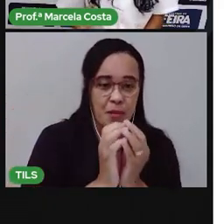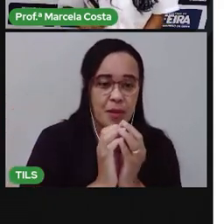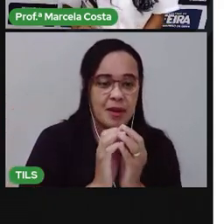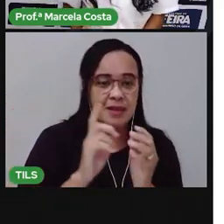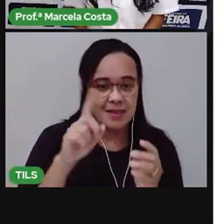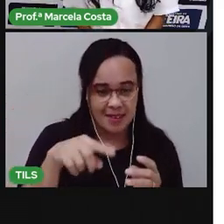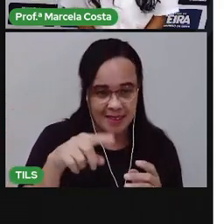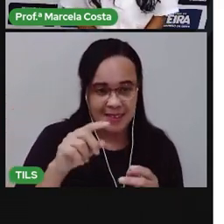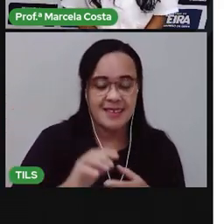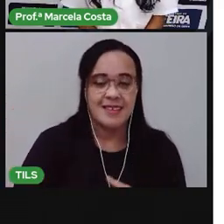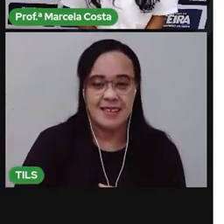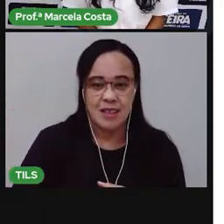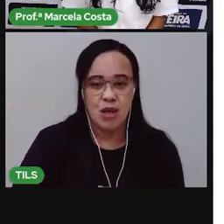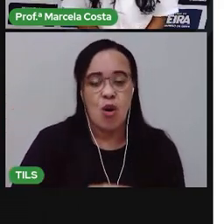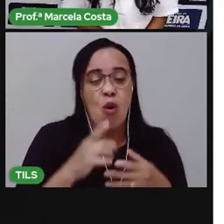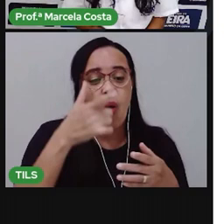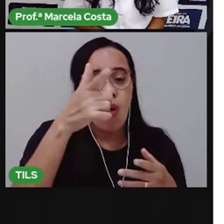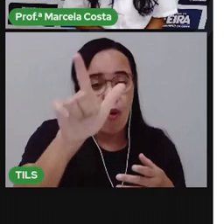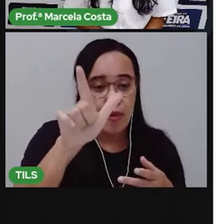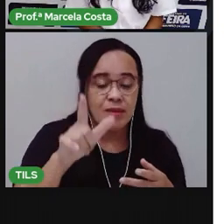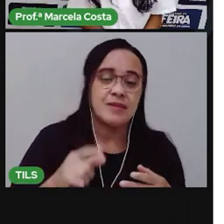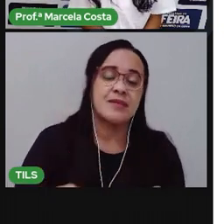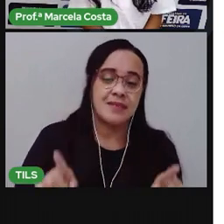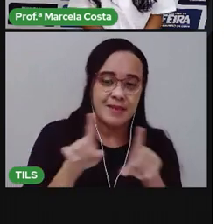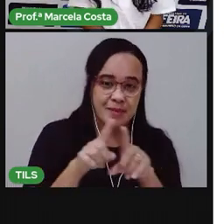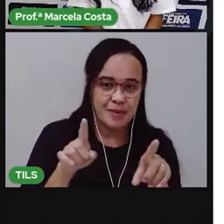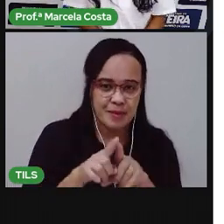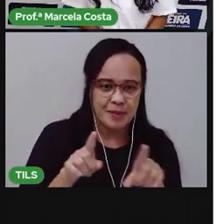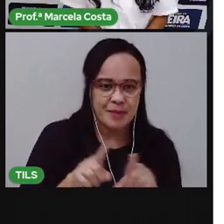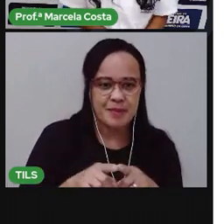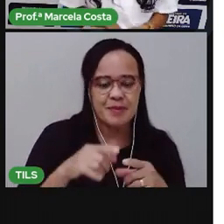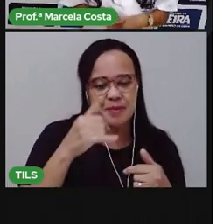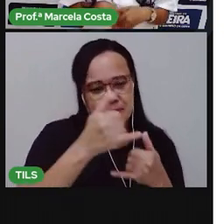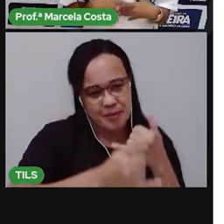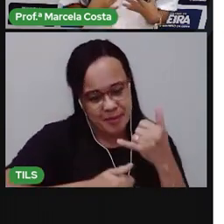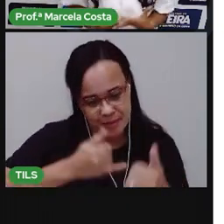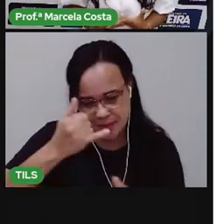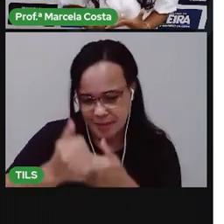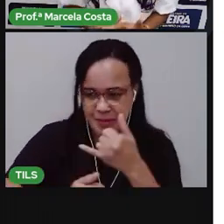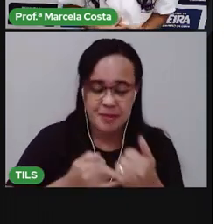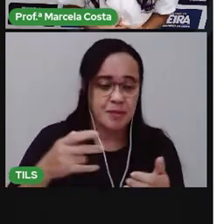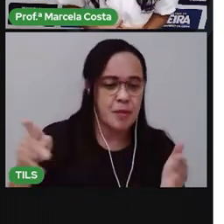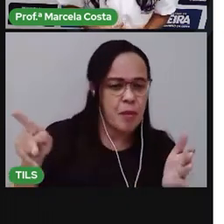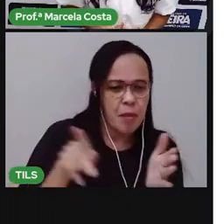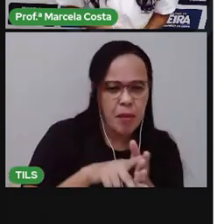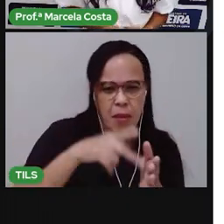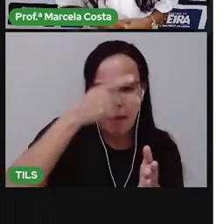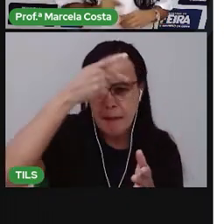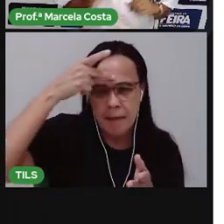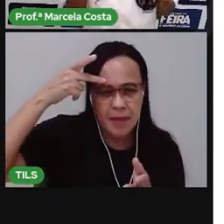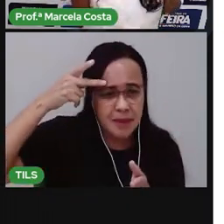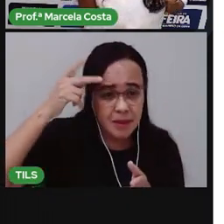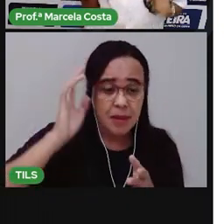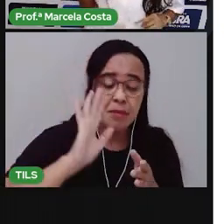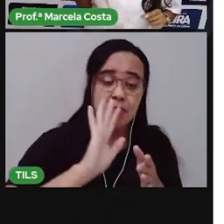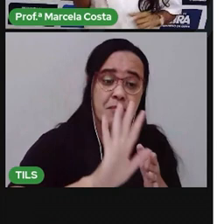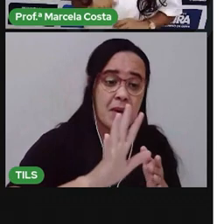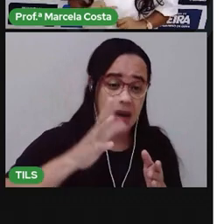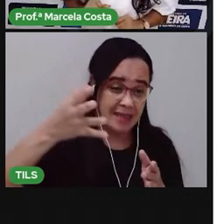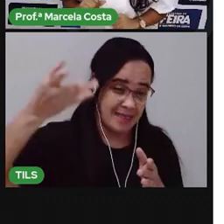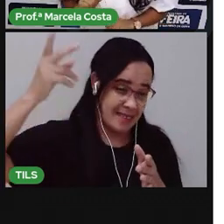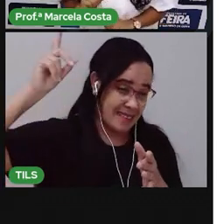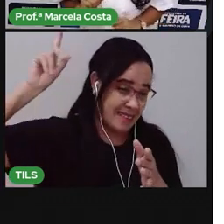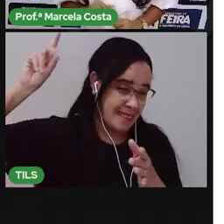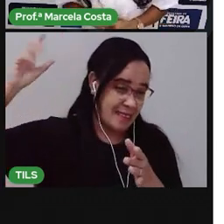Agora a gente vai ver alguns exemplos de brinquedos populares que são antigos, que são lá